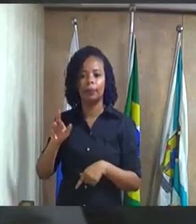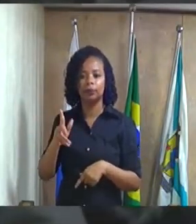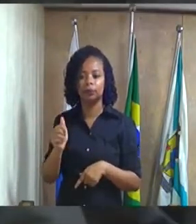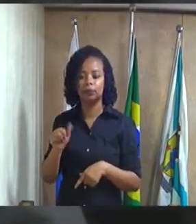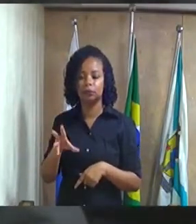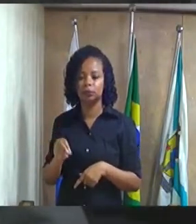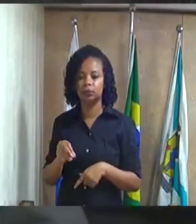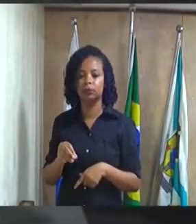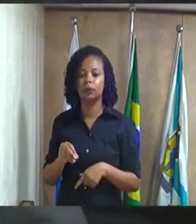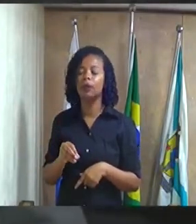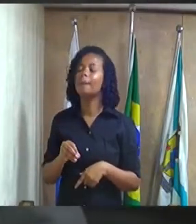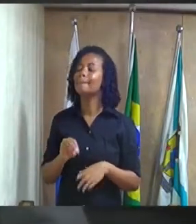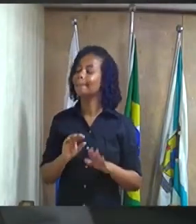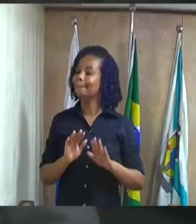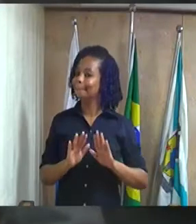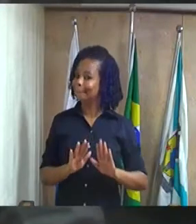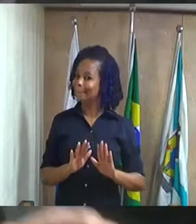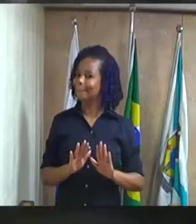mas